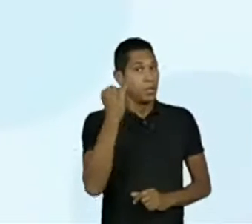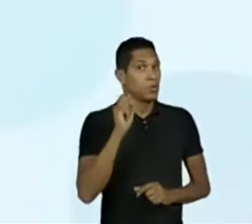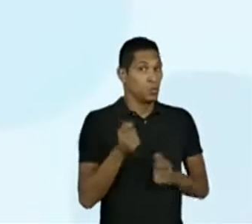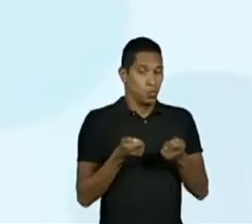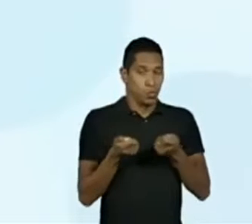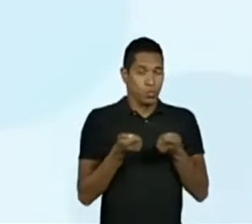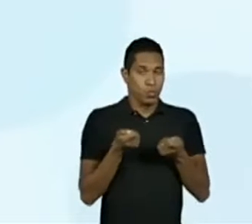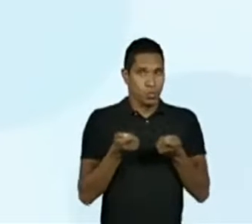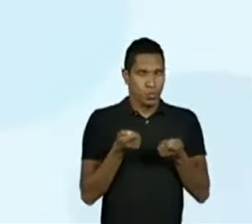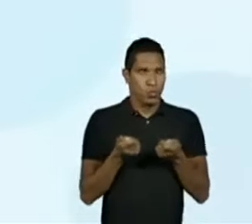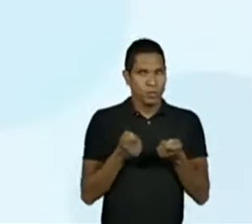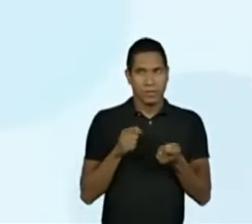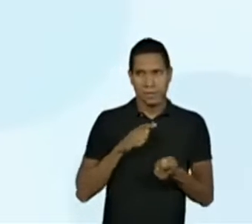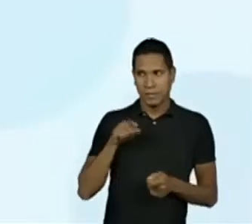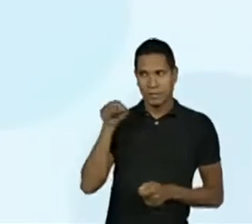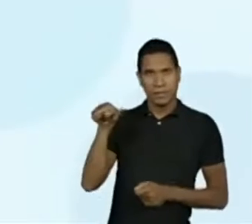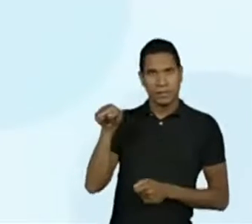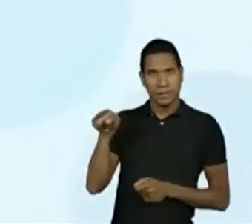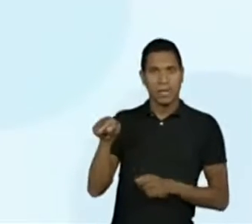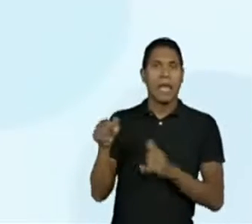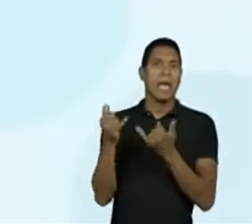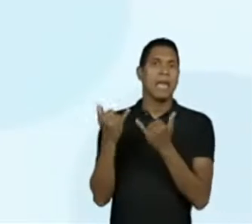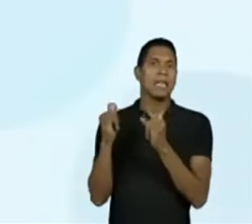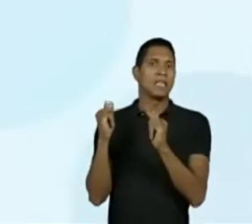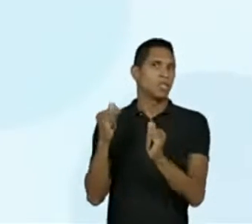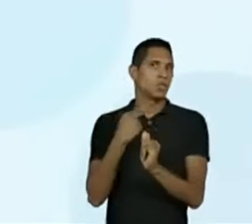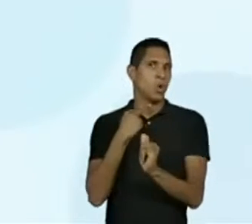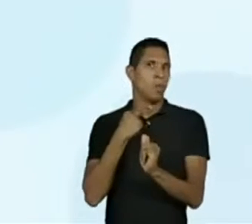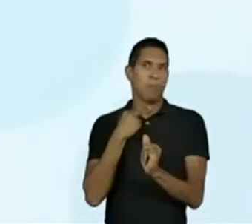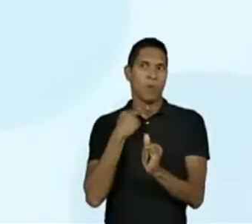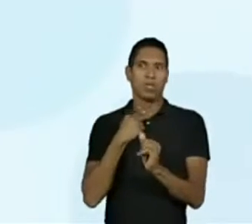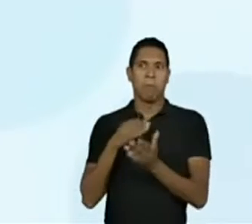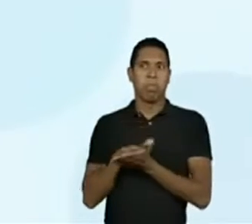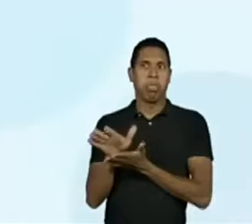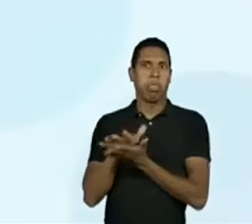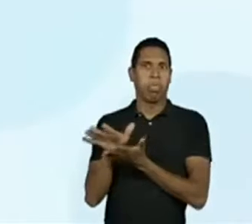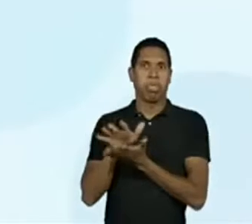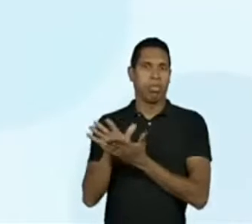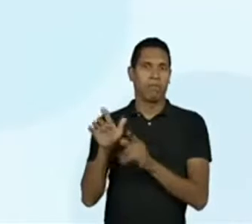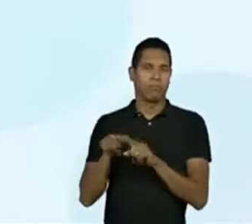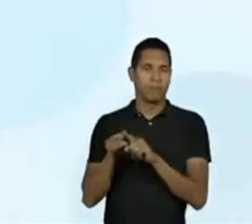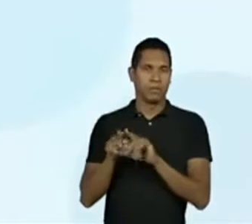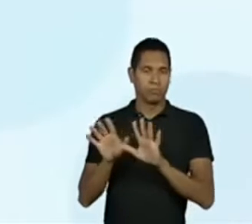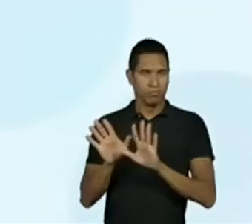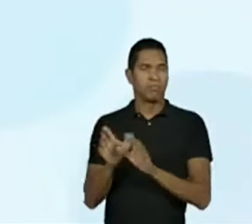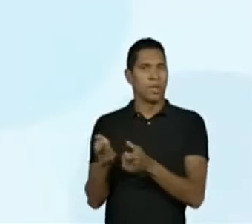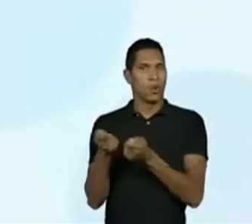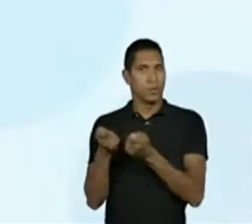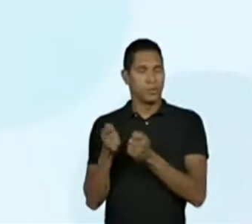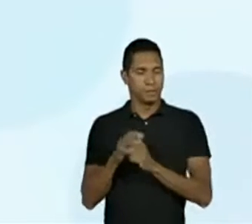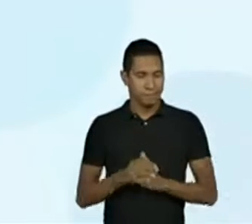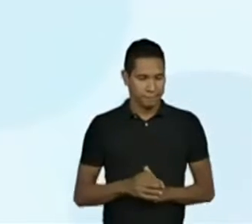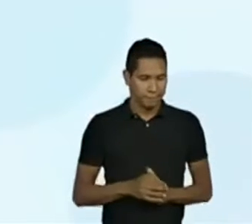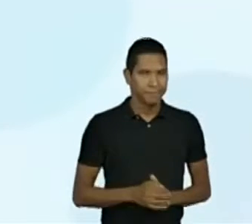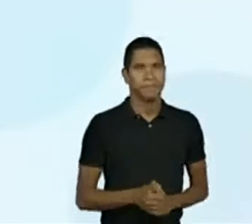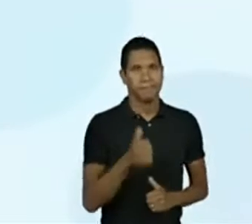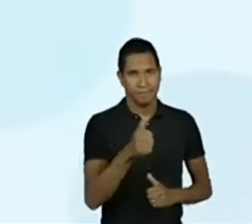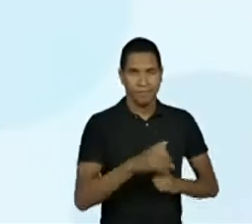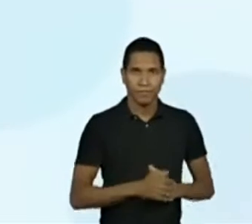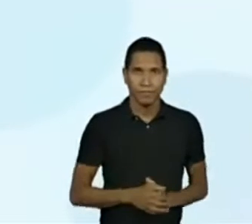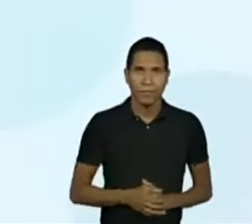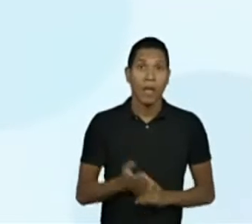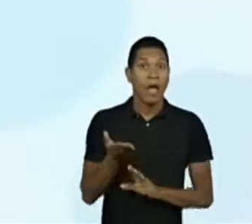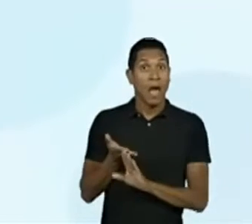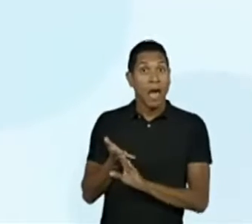o equipamento economize energia. No caminho, quando estavam indo para o Mercadão,